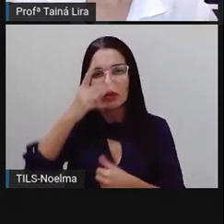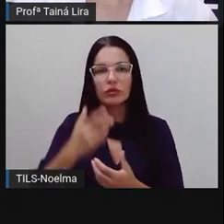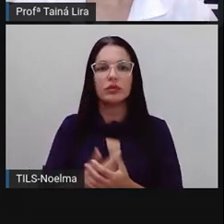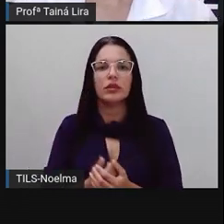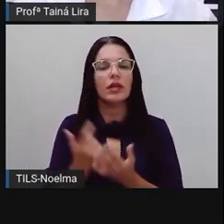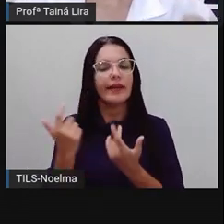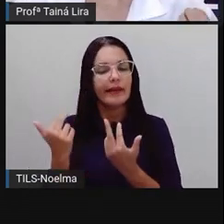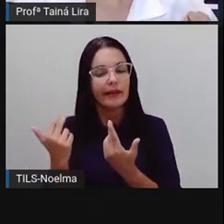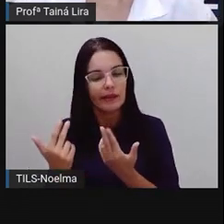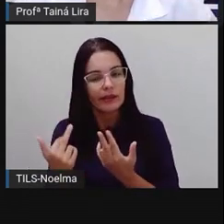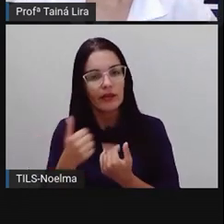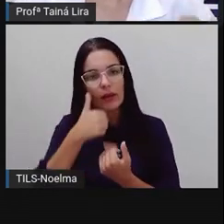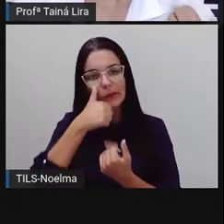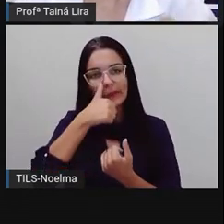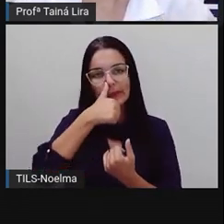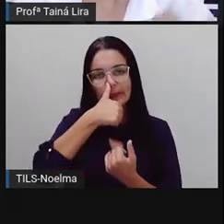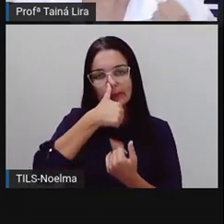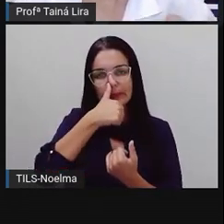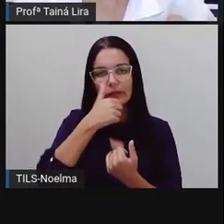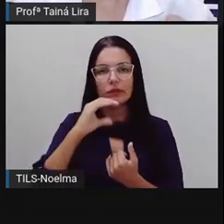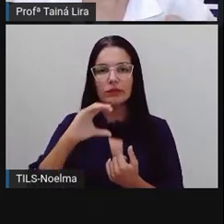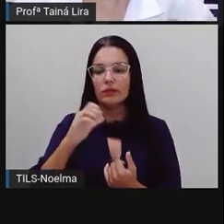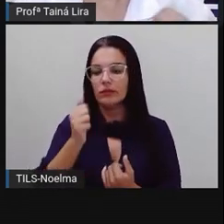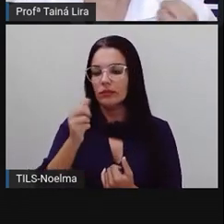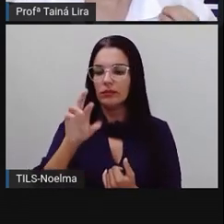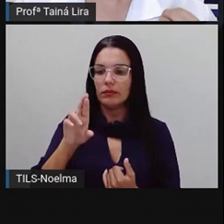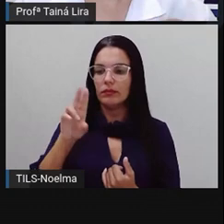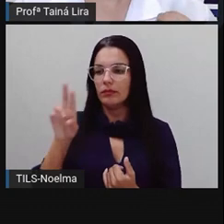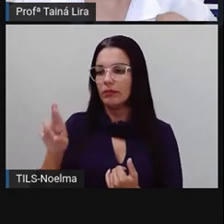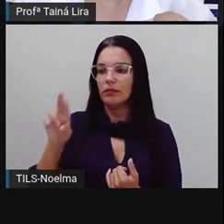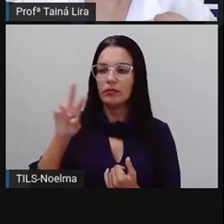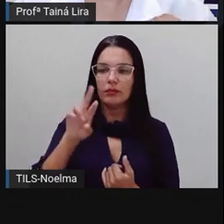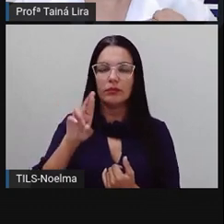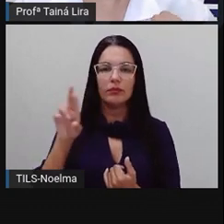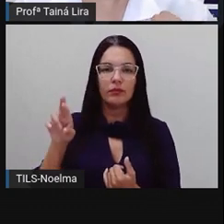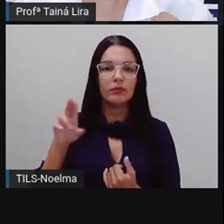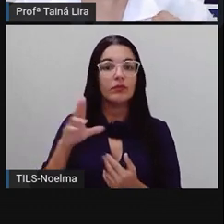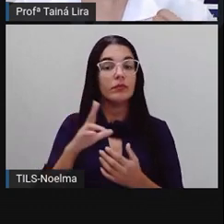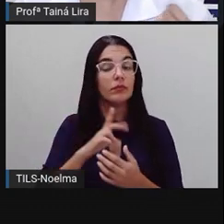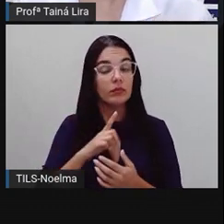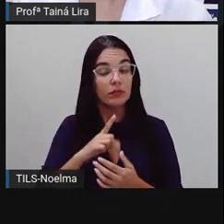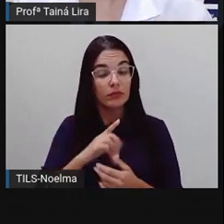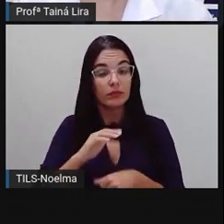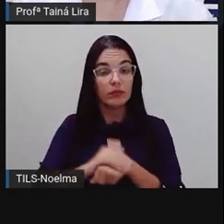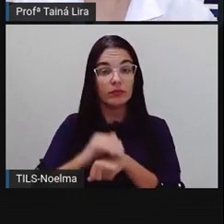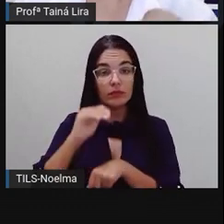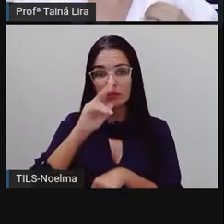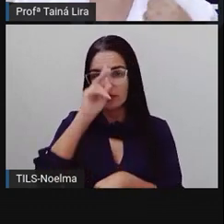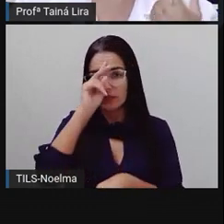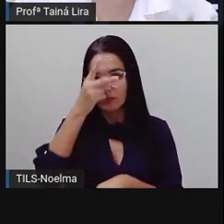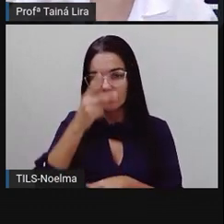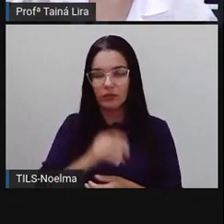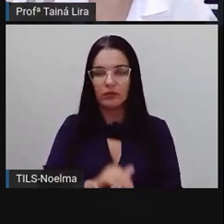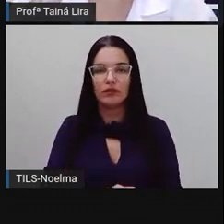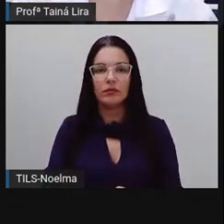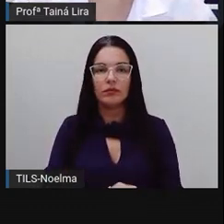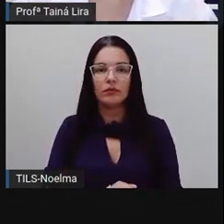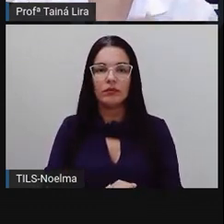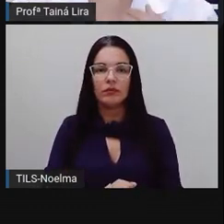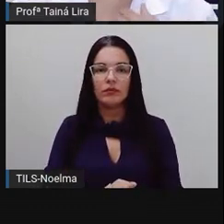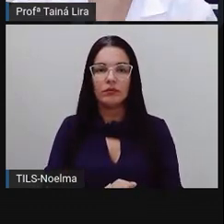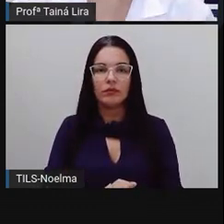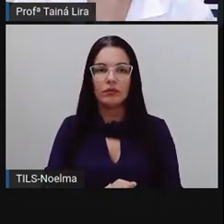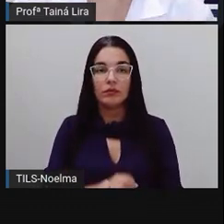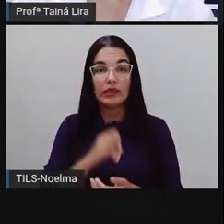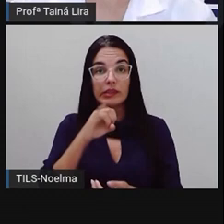A mesma coisa aqui, caruru, ó, caruru, então, a sílaba é forte. Então, toda vez que a gente tiver